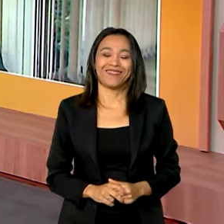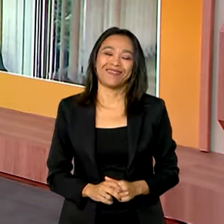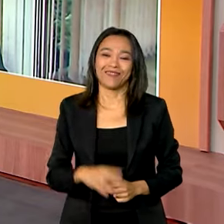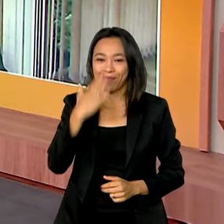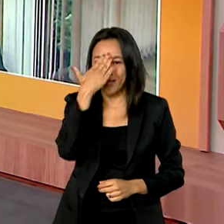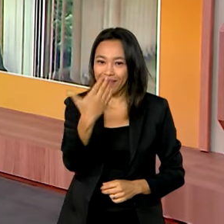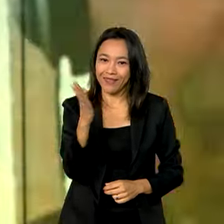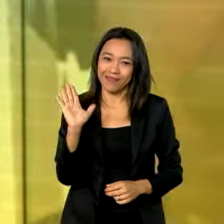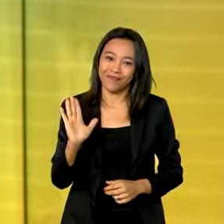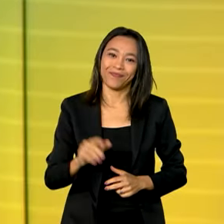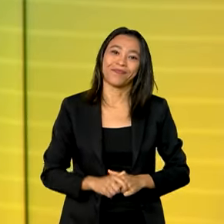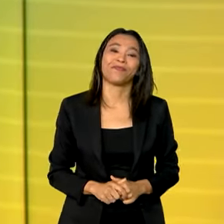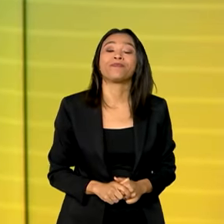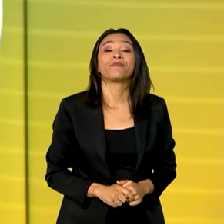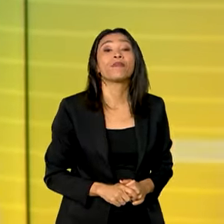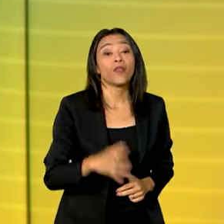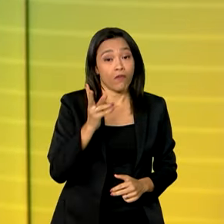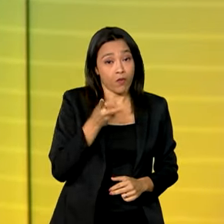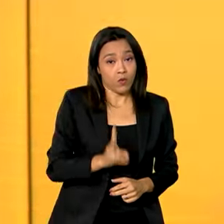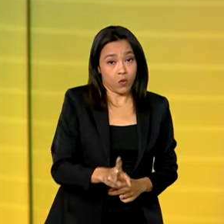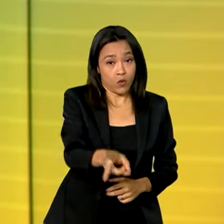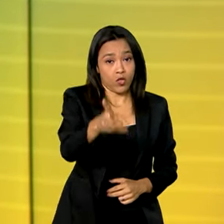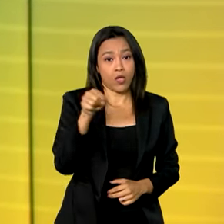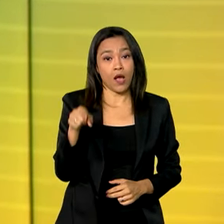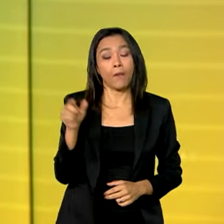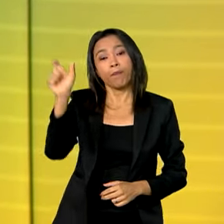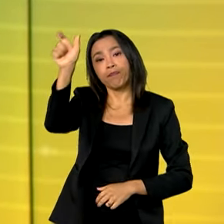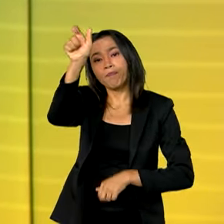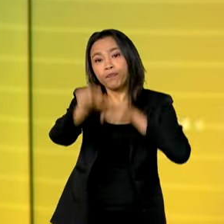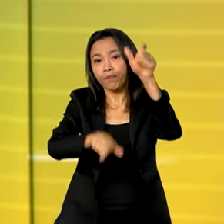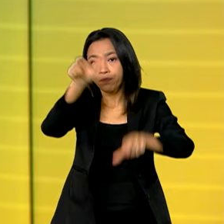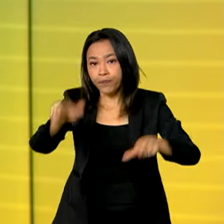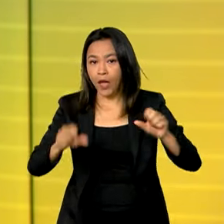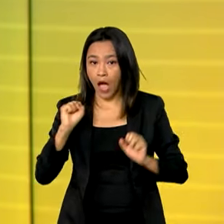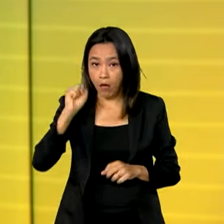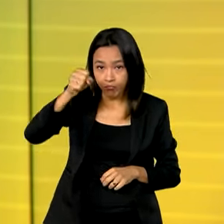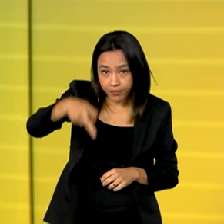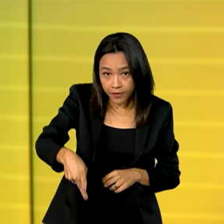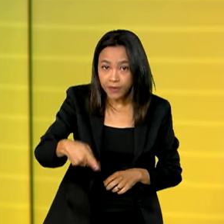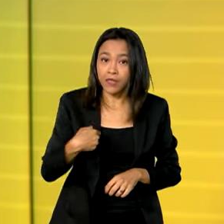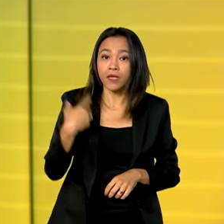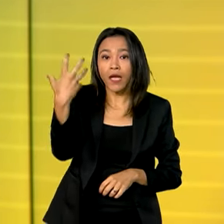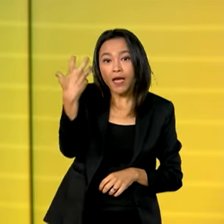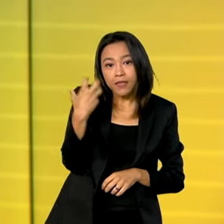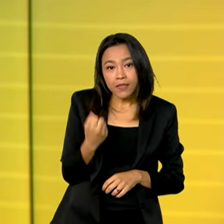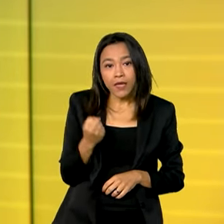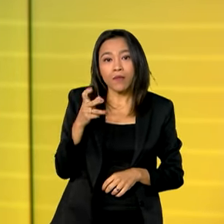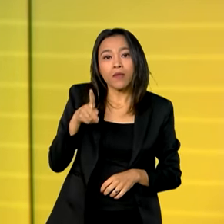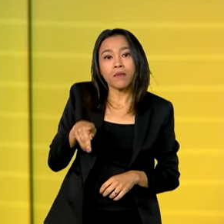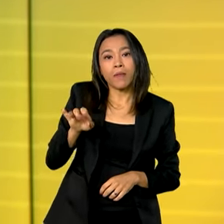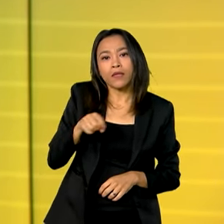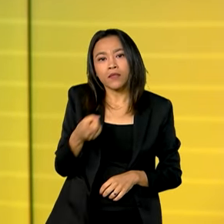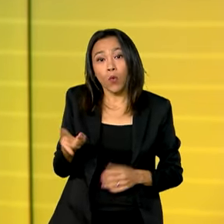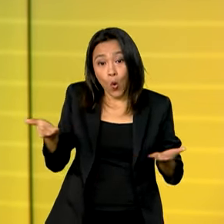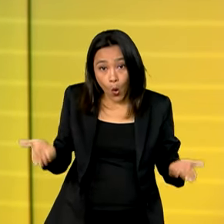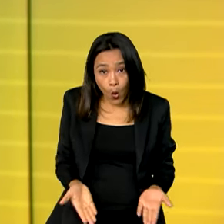Obrigada! Bom dia! Vamos seguir com o nosso telejornal. Aposentados e pensionistas começam a receber, a partir de hoje, o pagamento do mês de